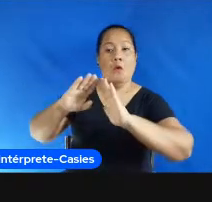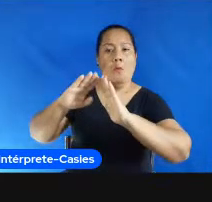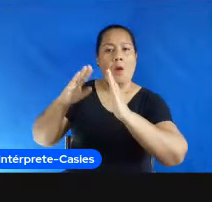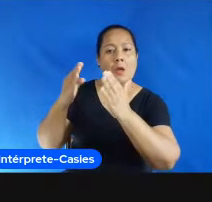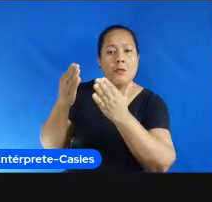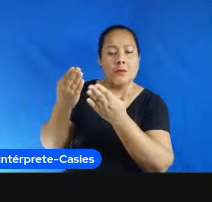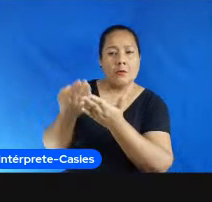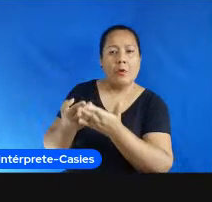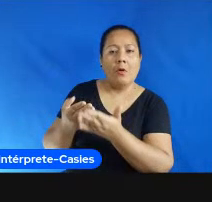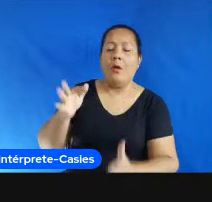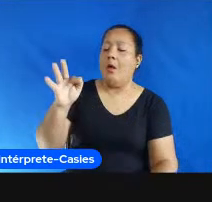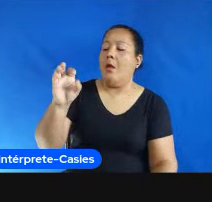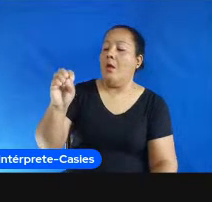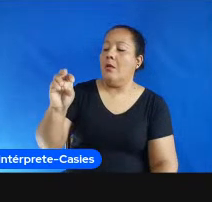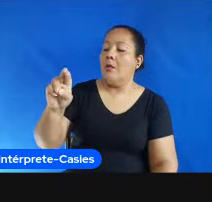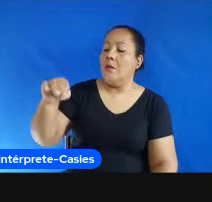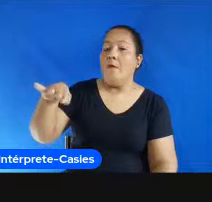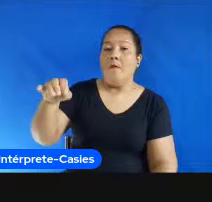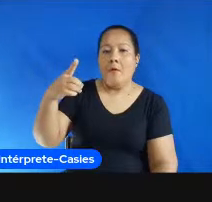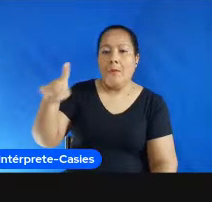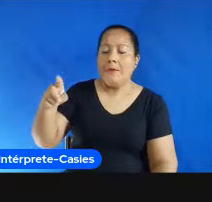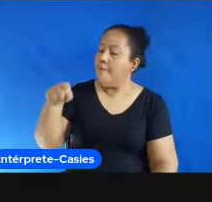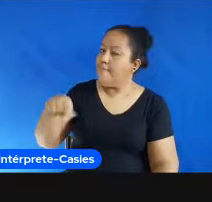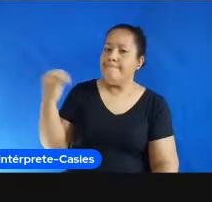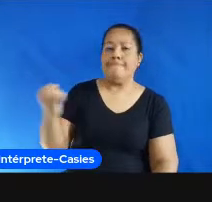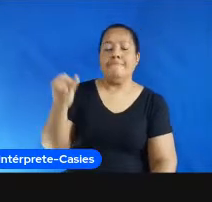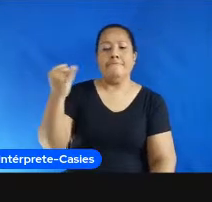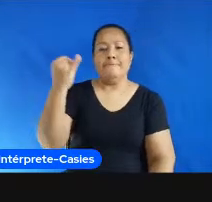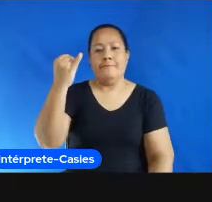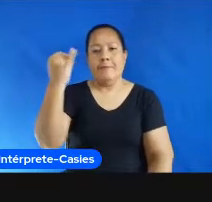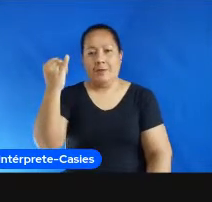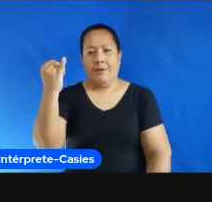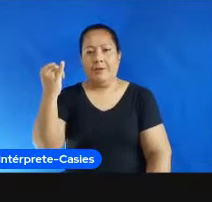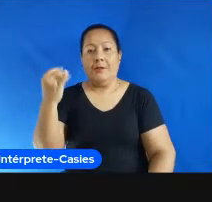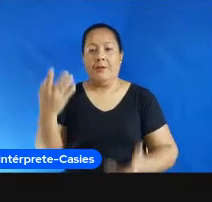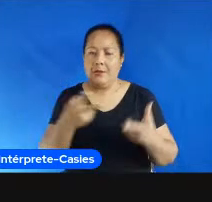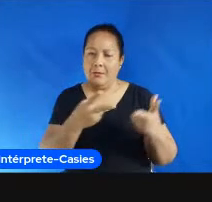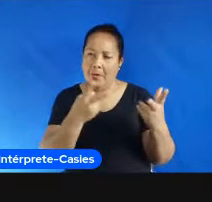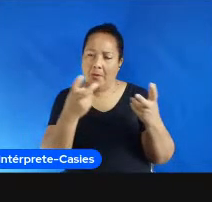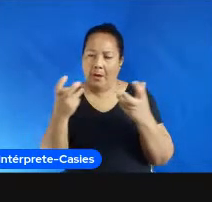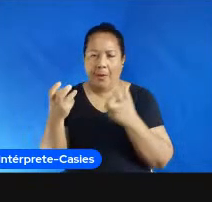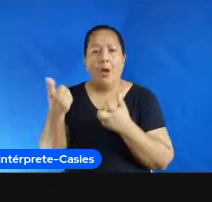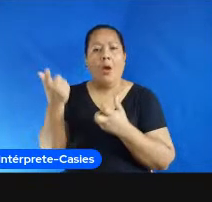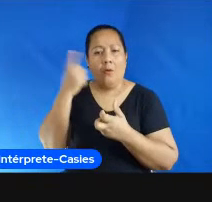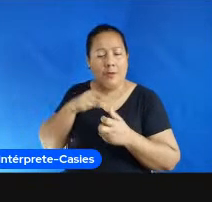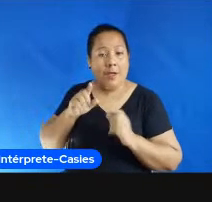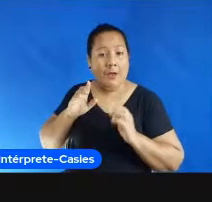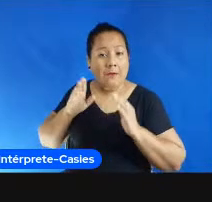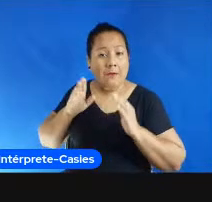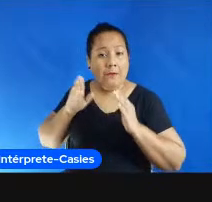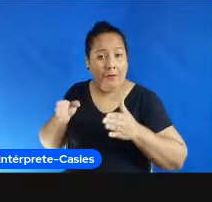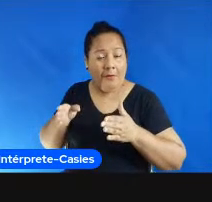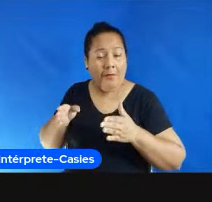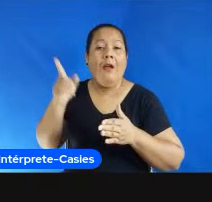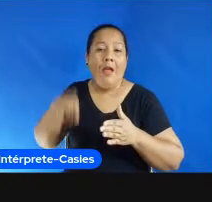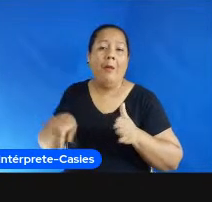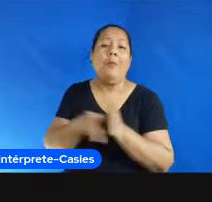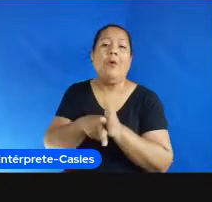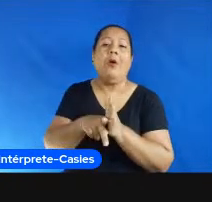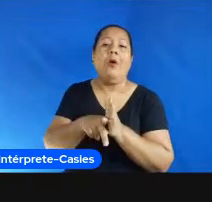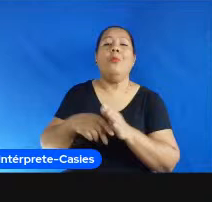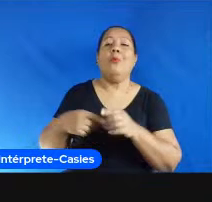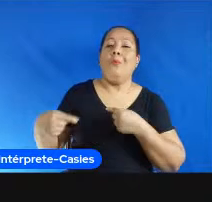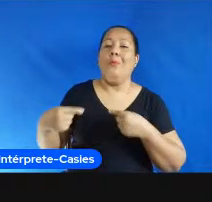acontece então são elementos importantes pra gente pensar em políticas públicas que atinjam mais